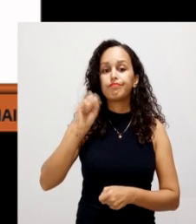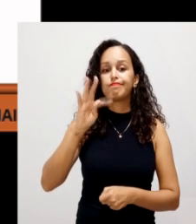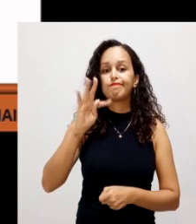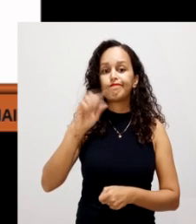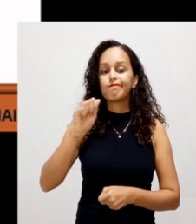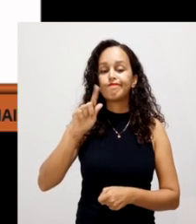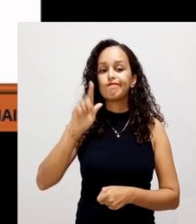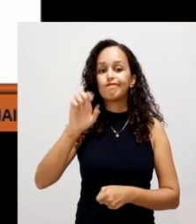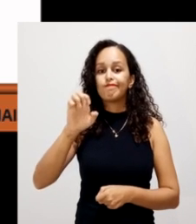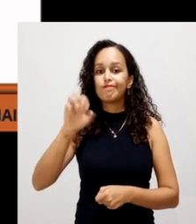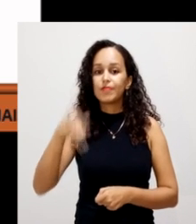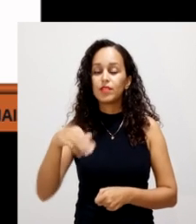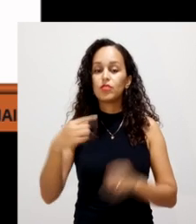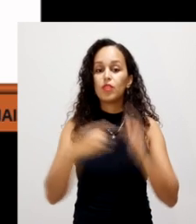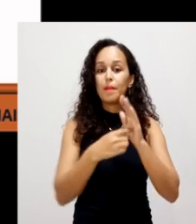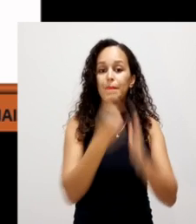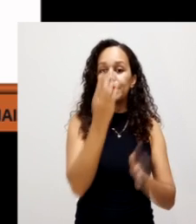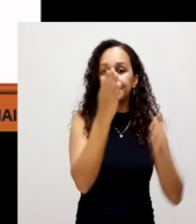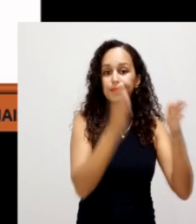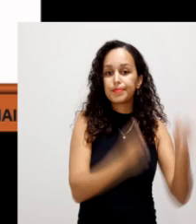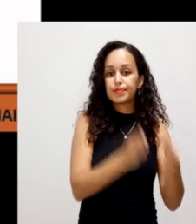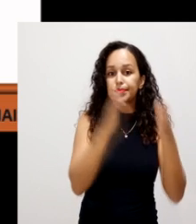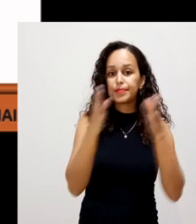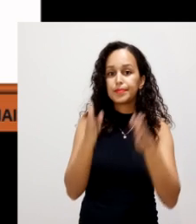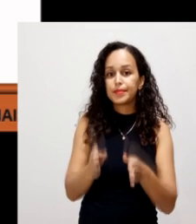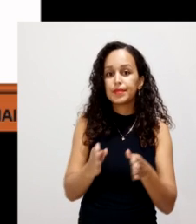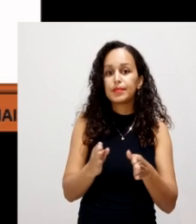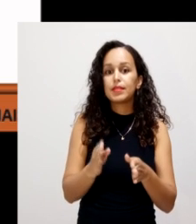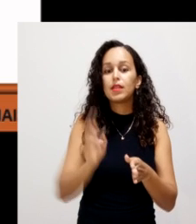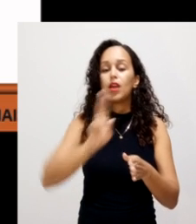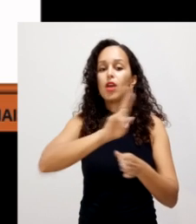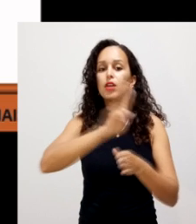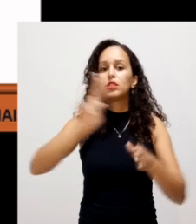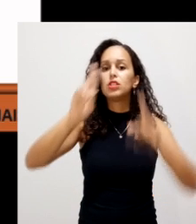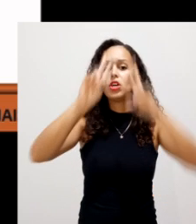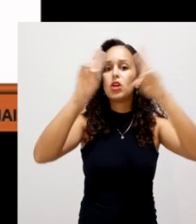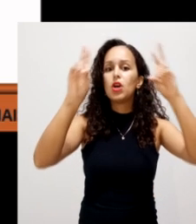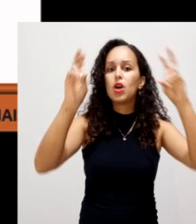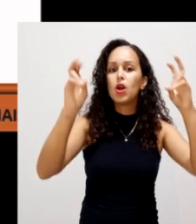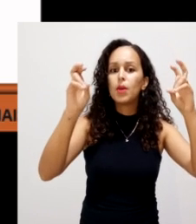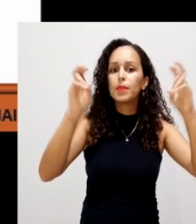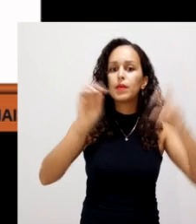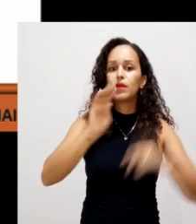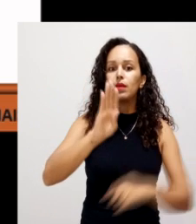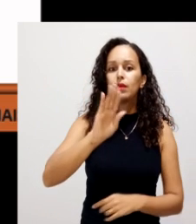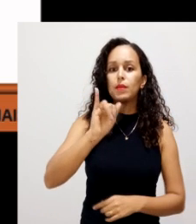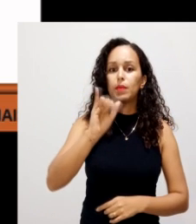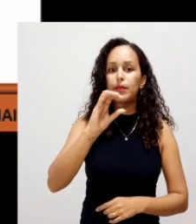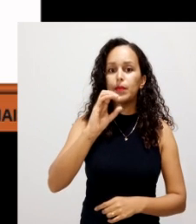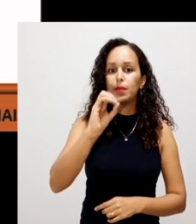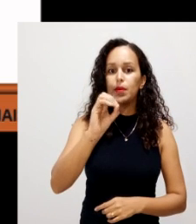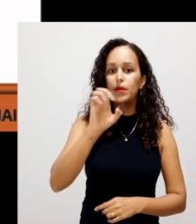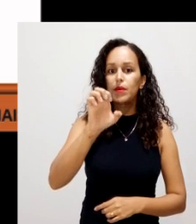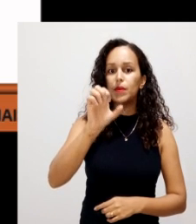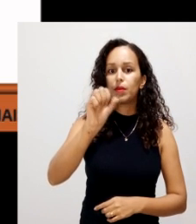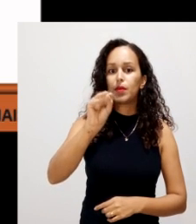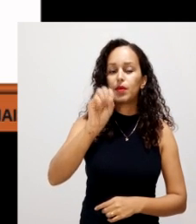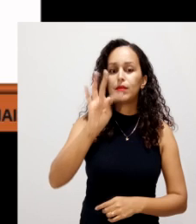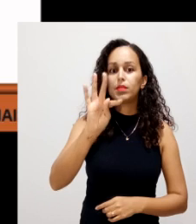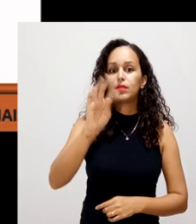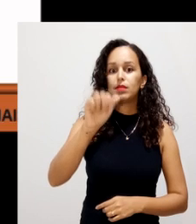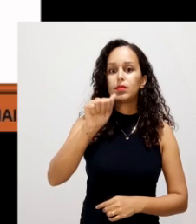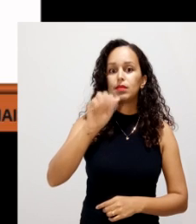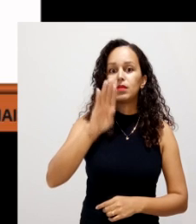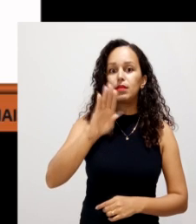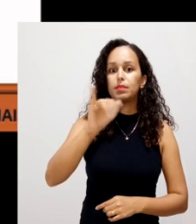primeiro processo que envolve a fase termófila, a fase mesófila, é chamado de bioestabilização. Nós vamos ter, em